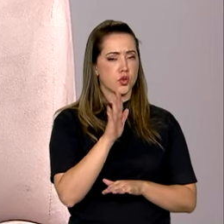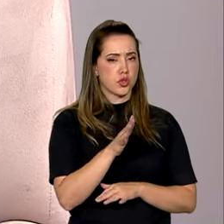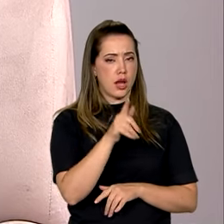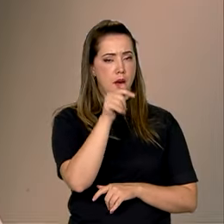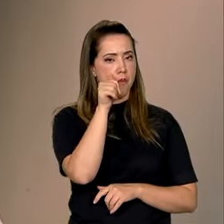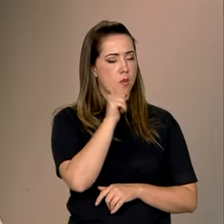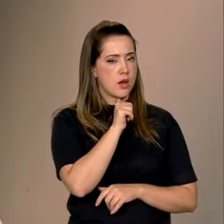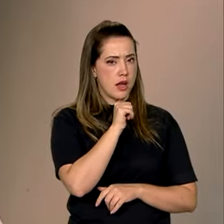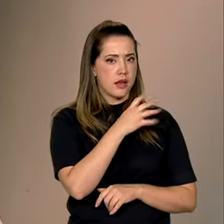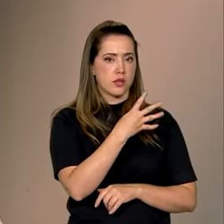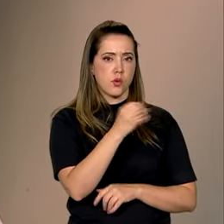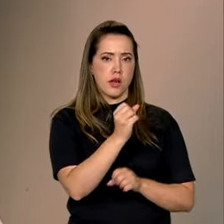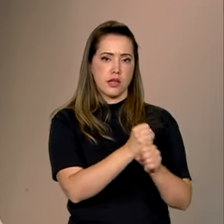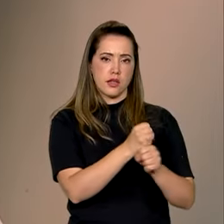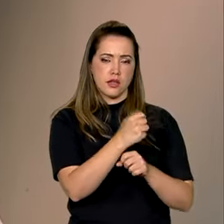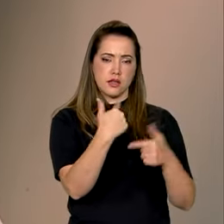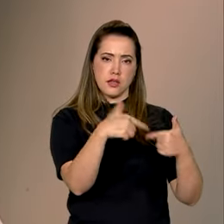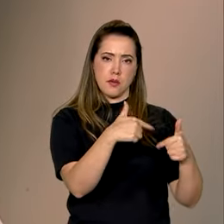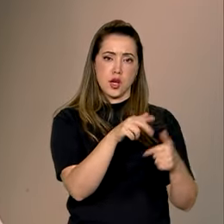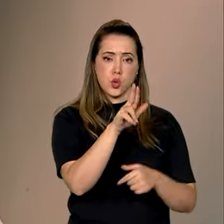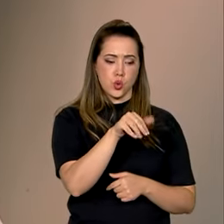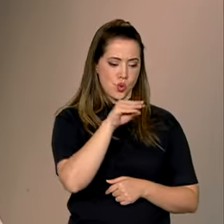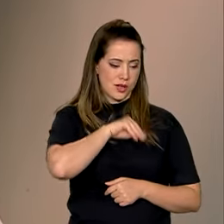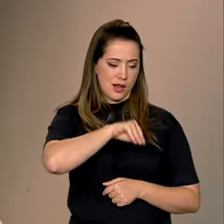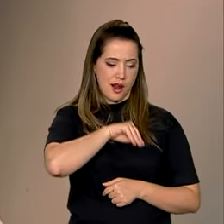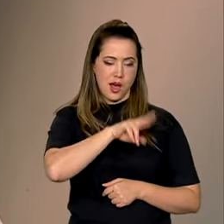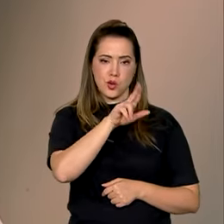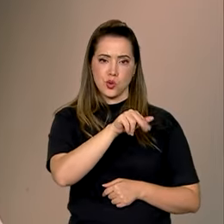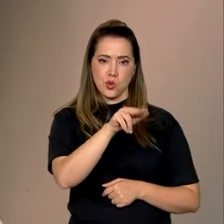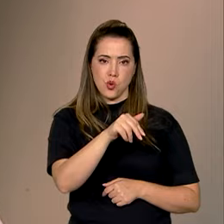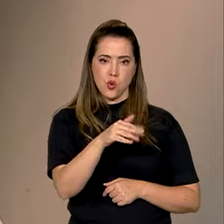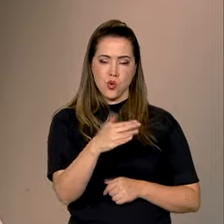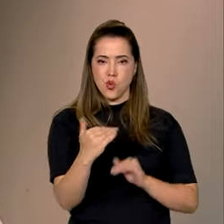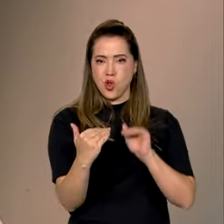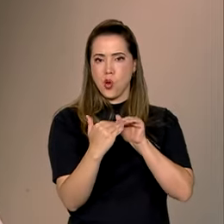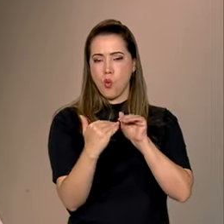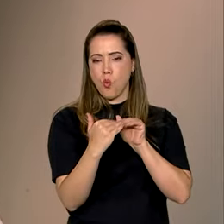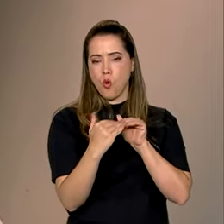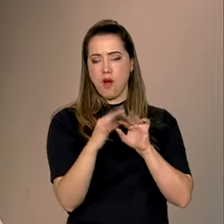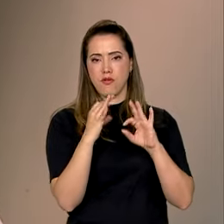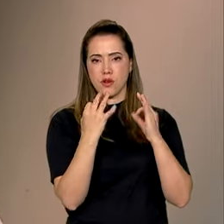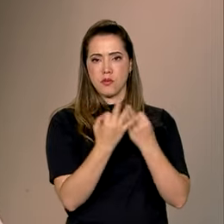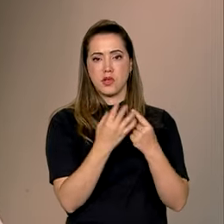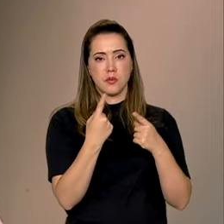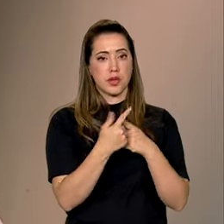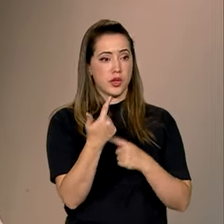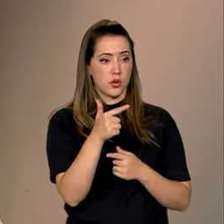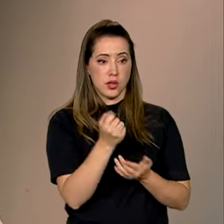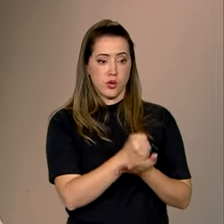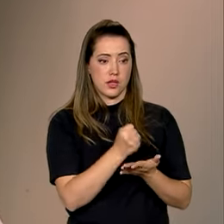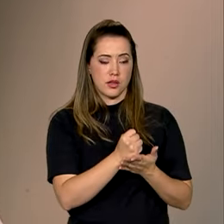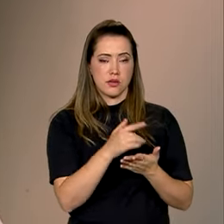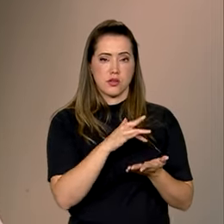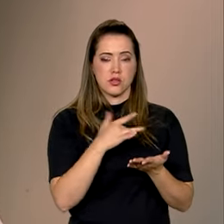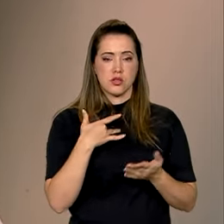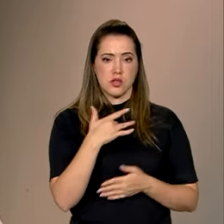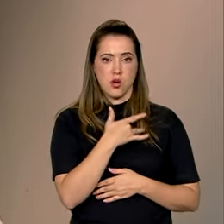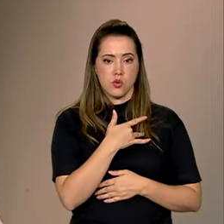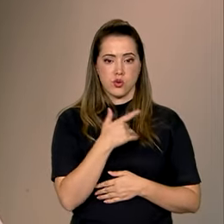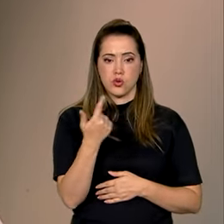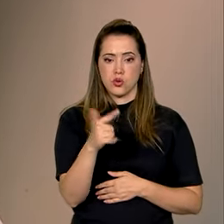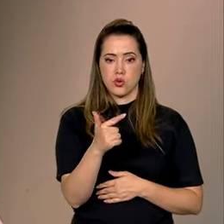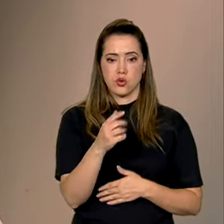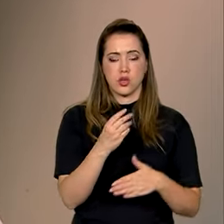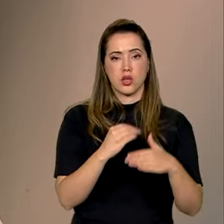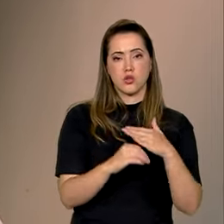receber, nunca ter recebido um salário, nunca foi tratada como família efetivamente, porque não tem o mesmo plano de saúde da família, não tem acesso aos mesmos